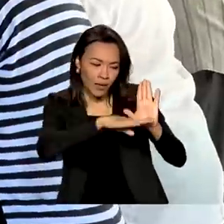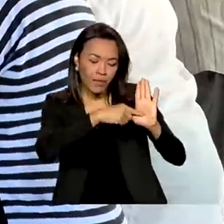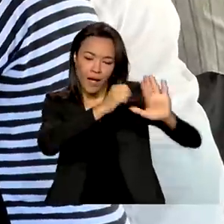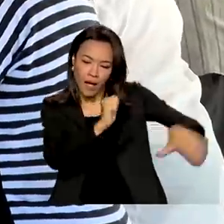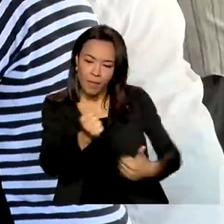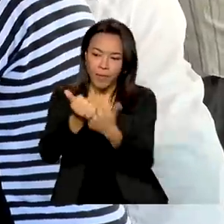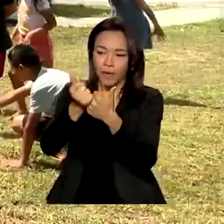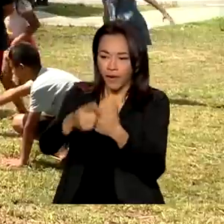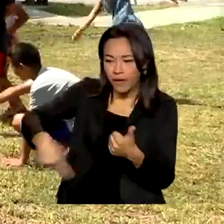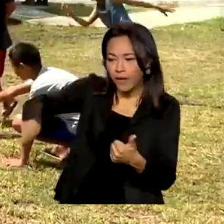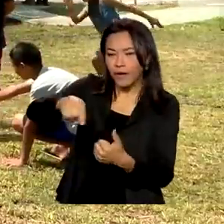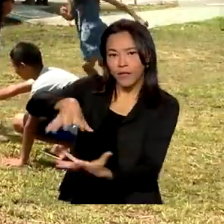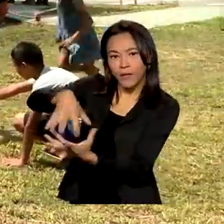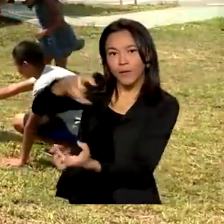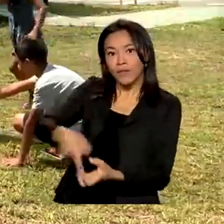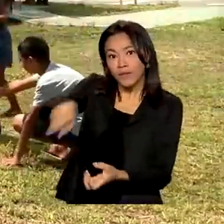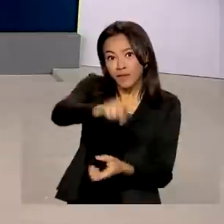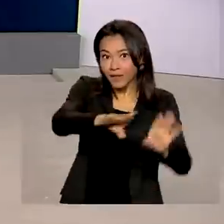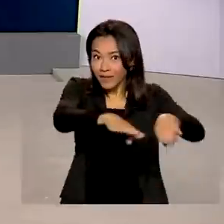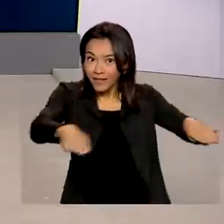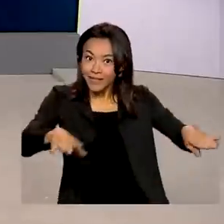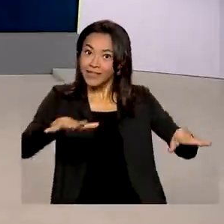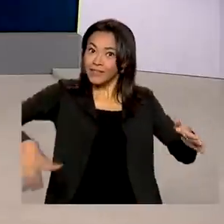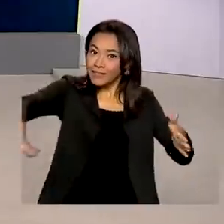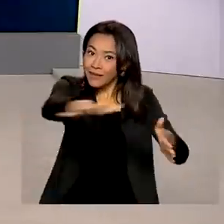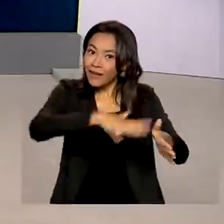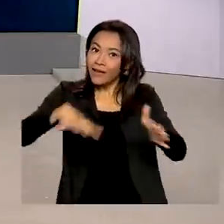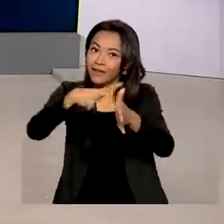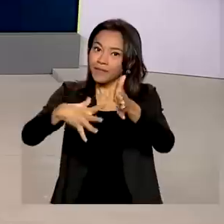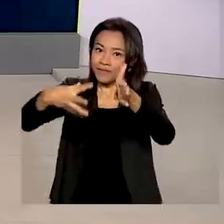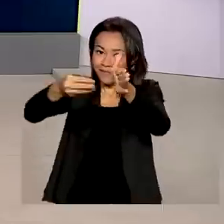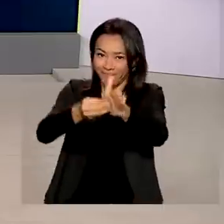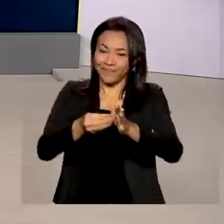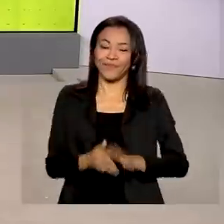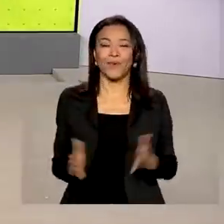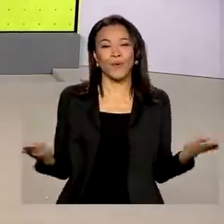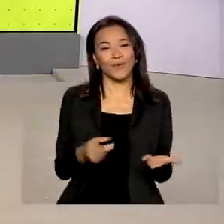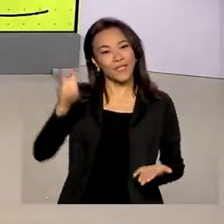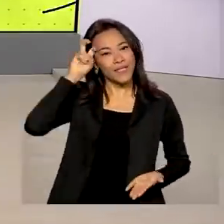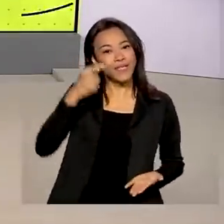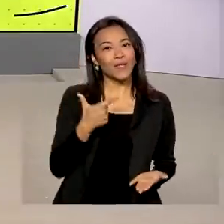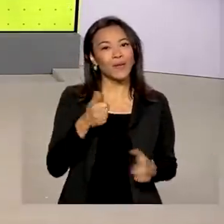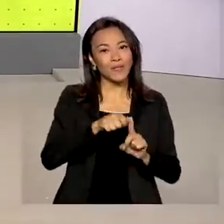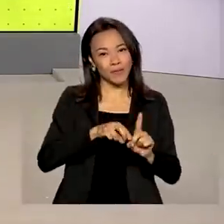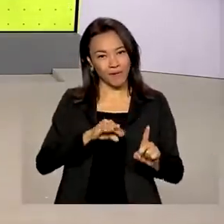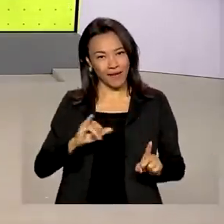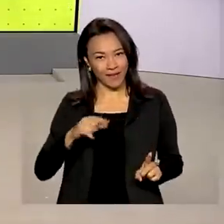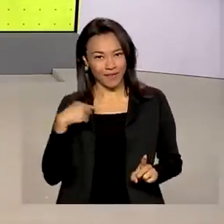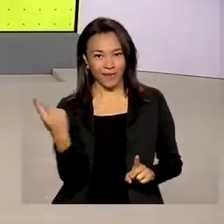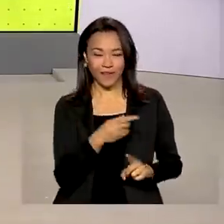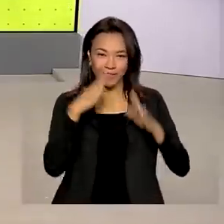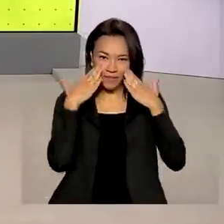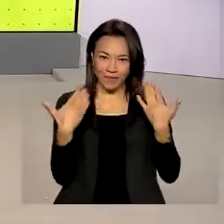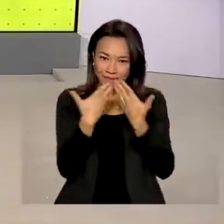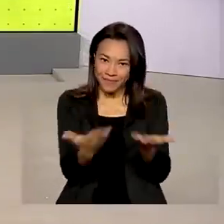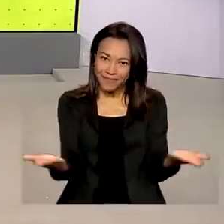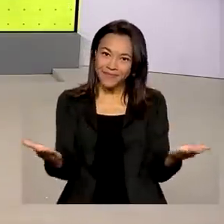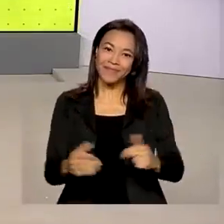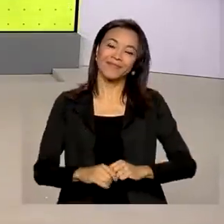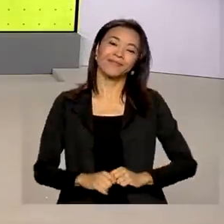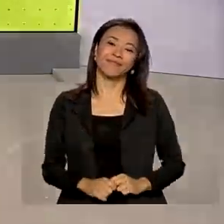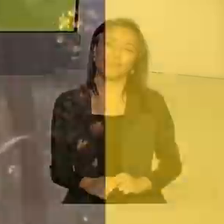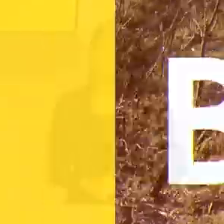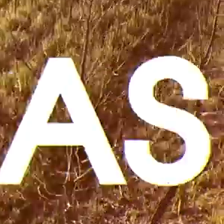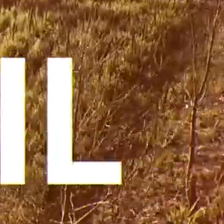idosos e crianças da região amazônica. Quinta-feira, 12 de maio, o Brasil em Dia já está no ar.